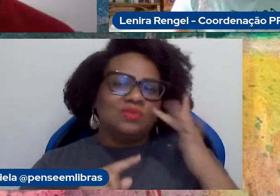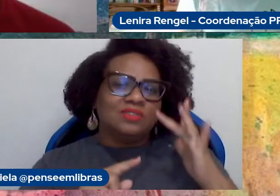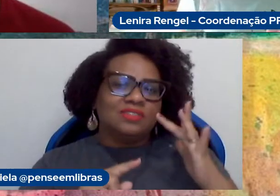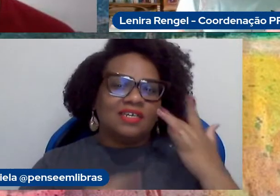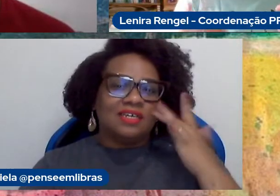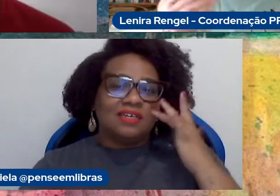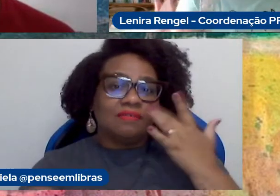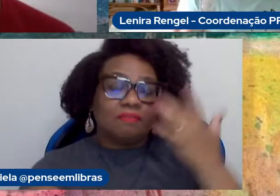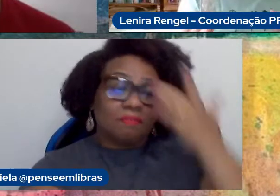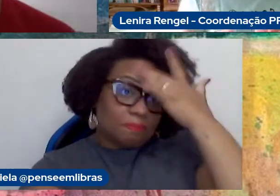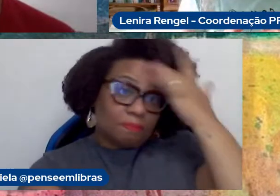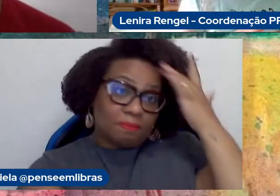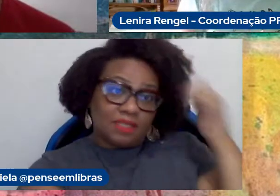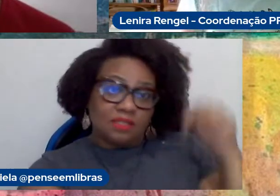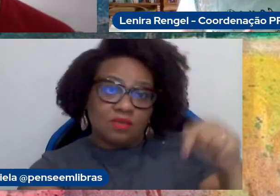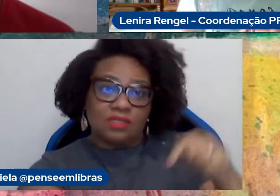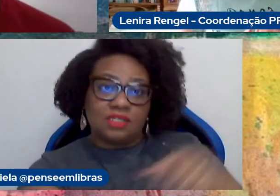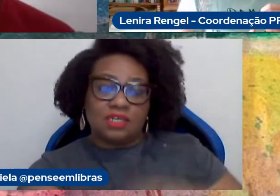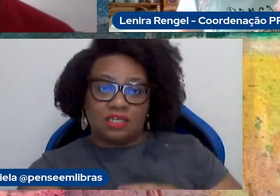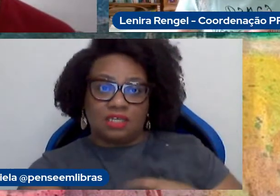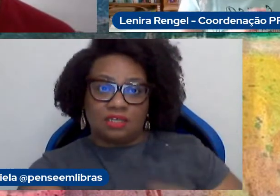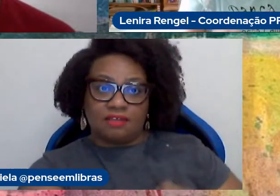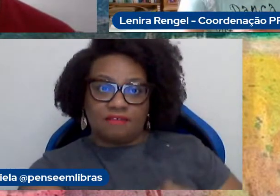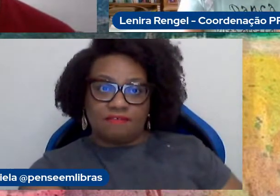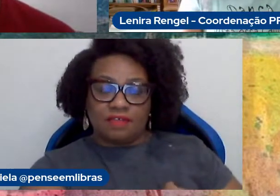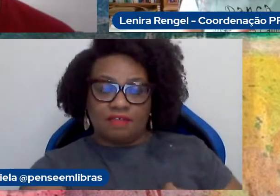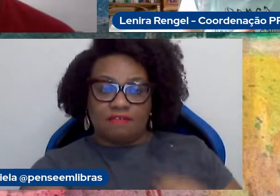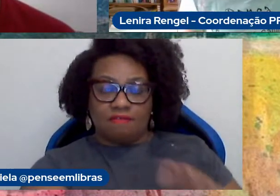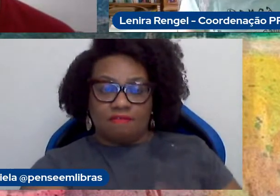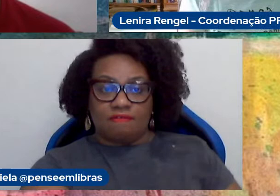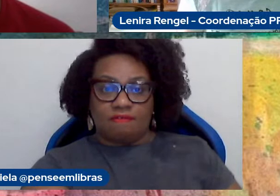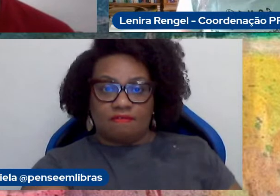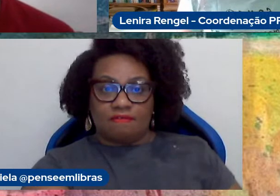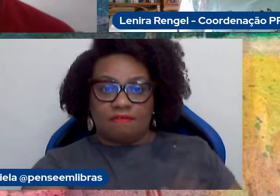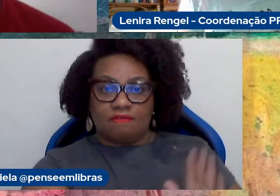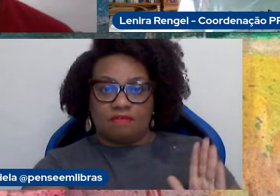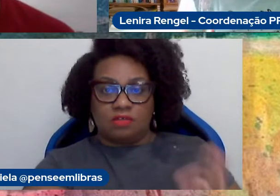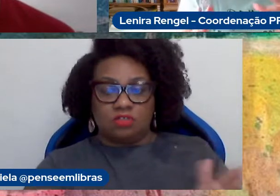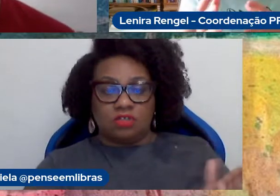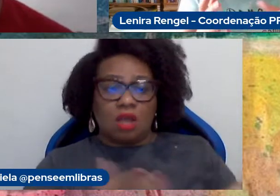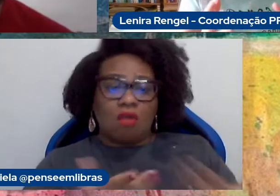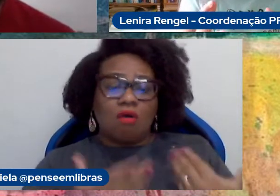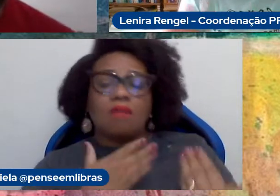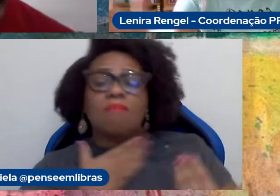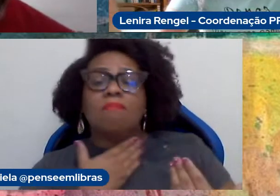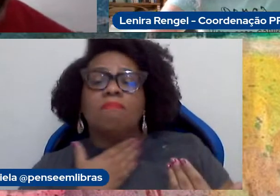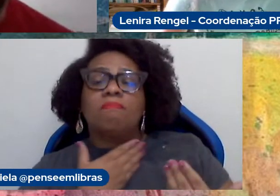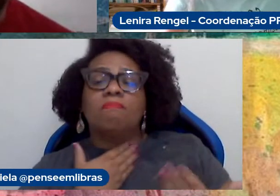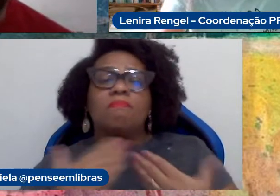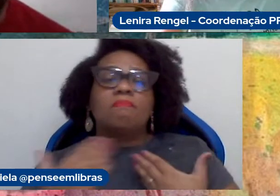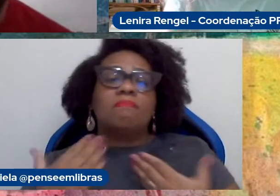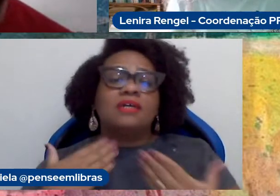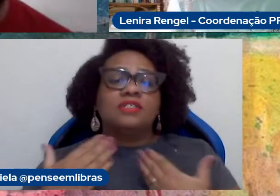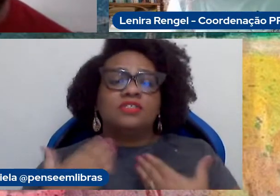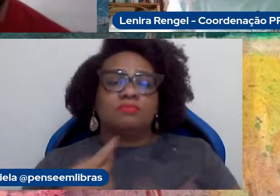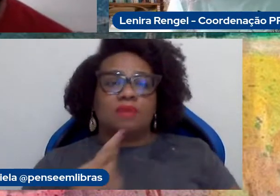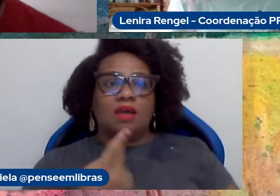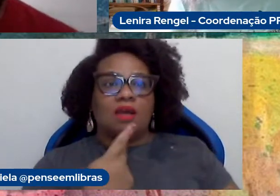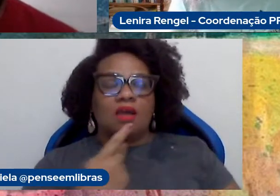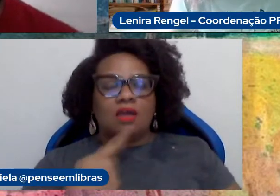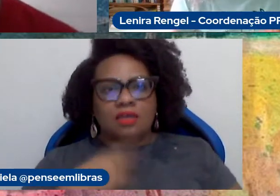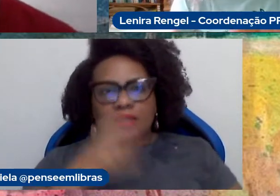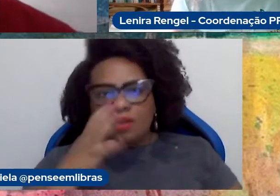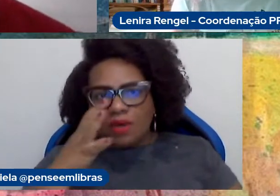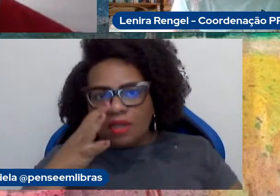pessoas que também estão aqui, para quem vai ficar, a gente já ir indo aqui num bate-papo, você e eu, e eu atento aqui aos